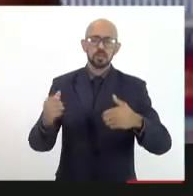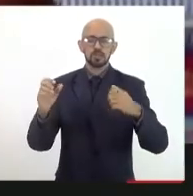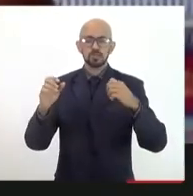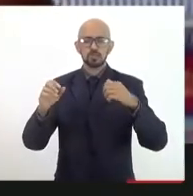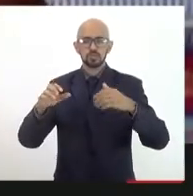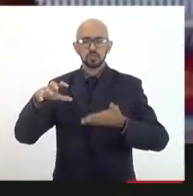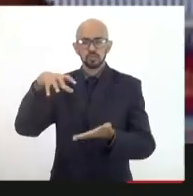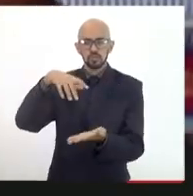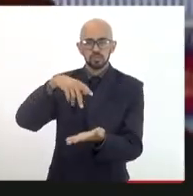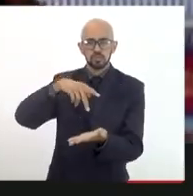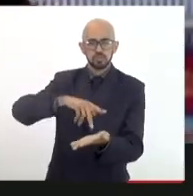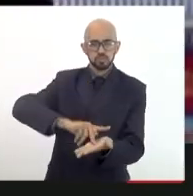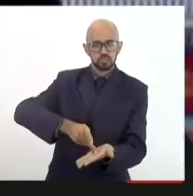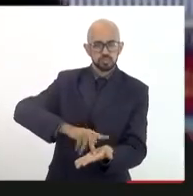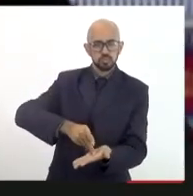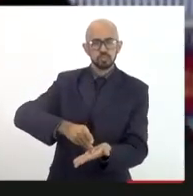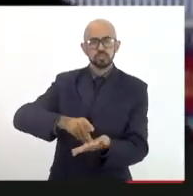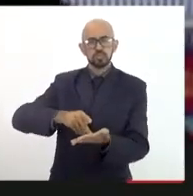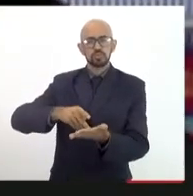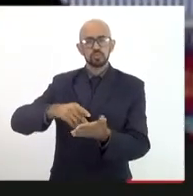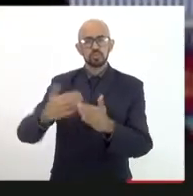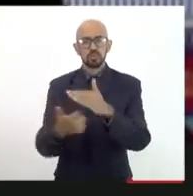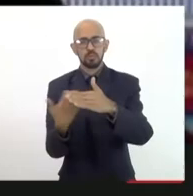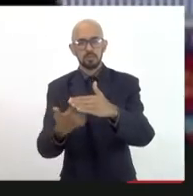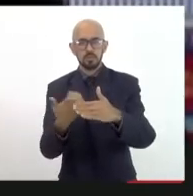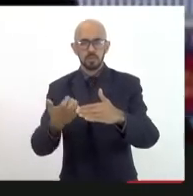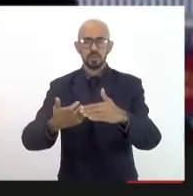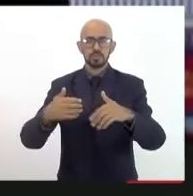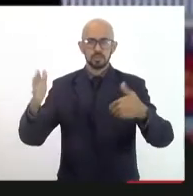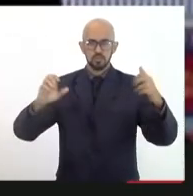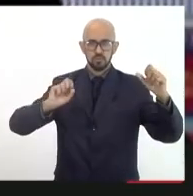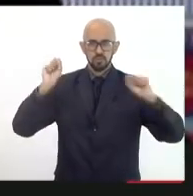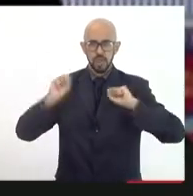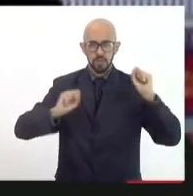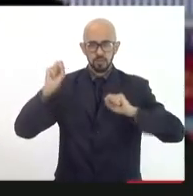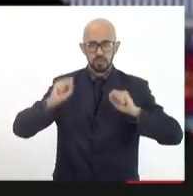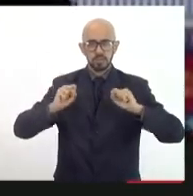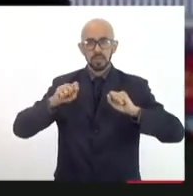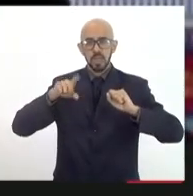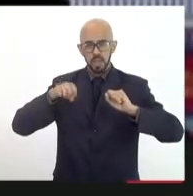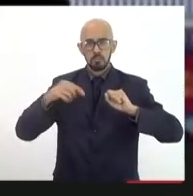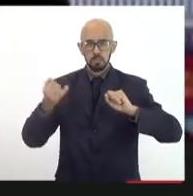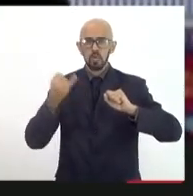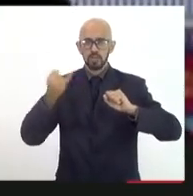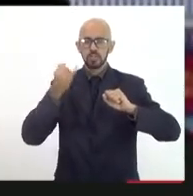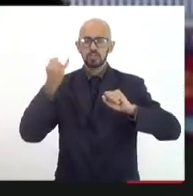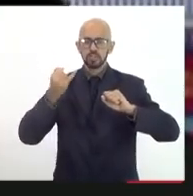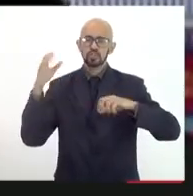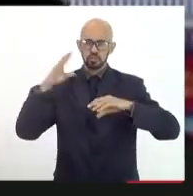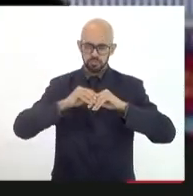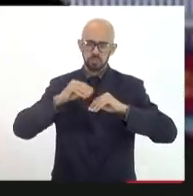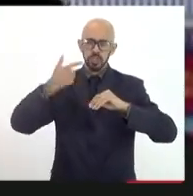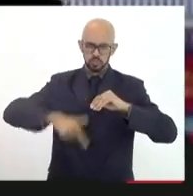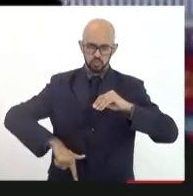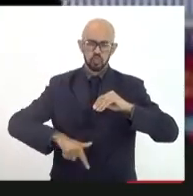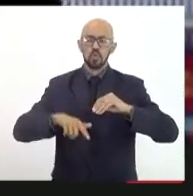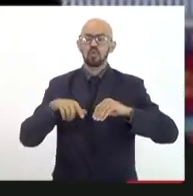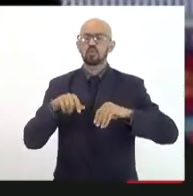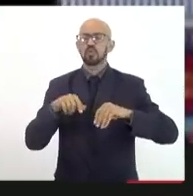amplamente dito aqui mas é importante que a gente reforce esse sentido sentir falta dessa